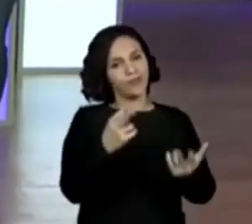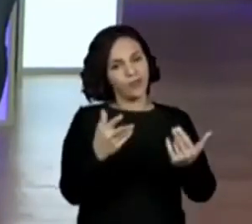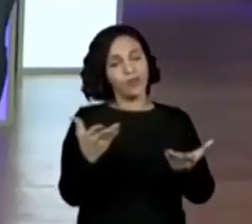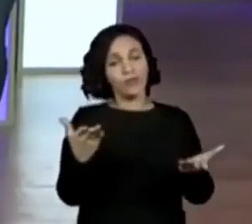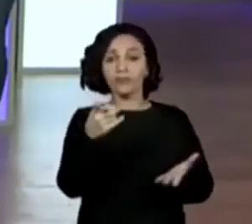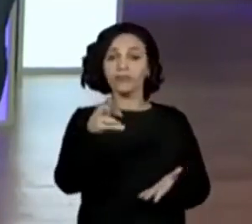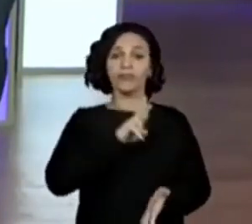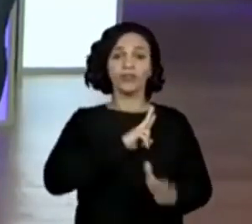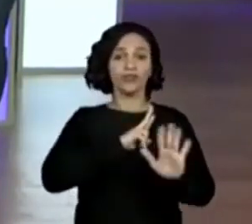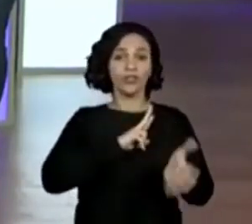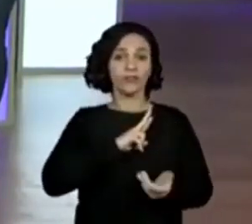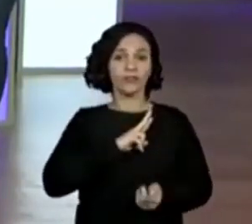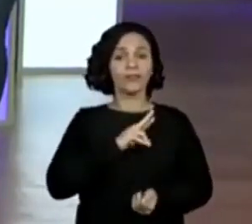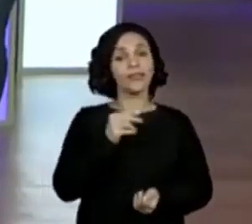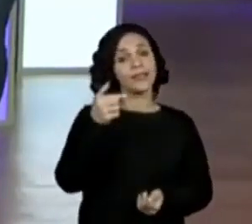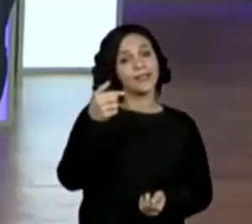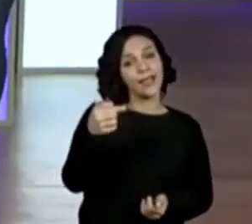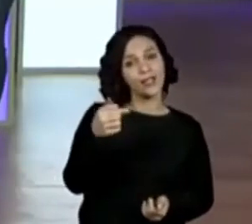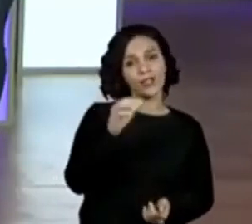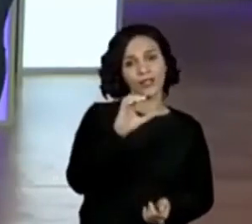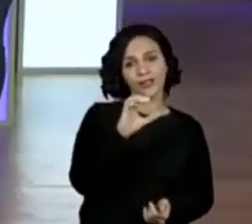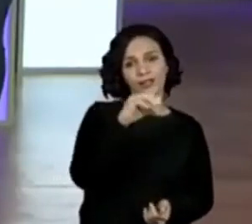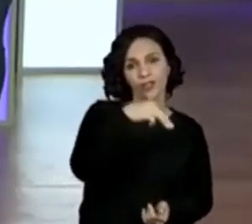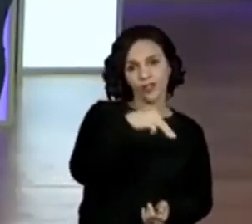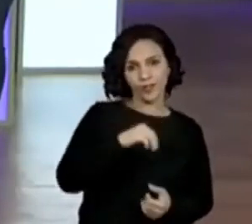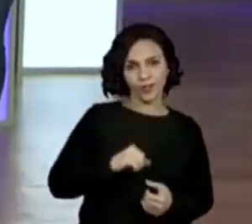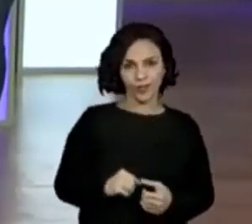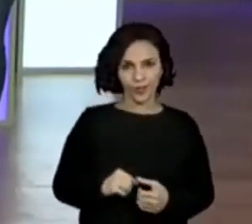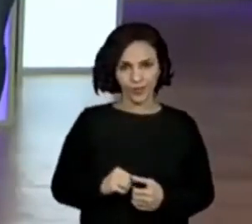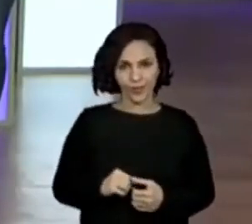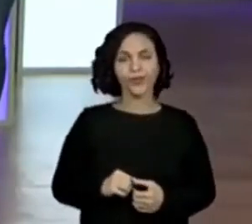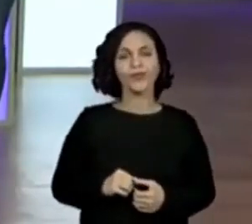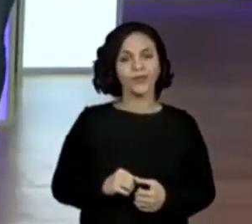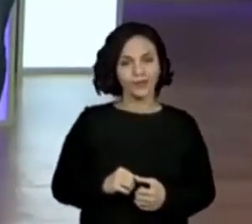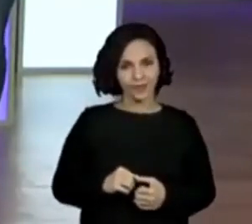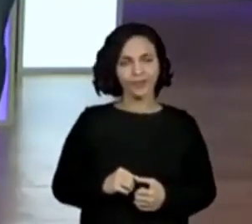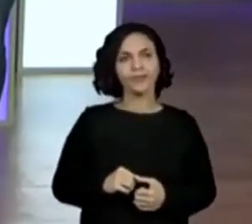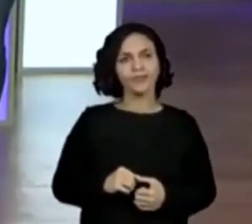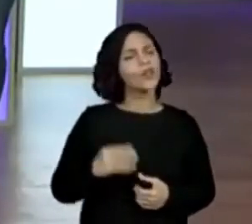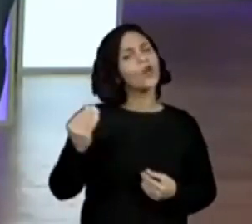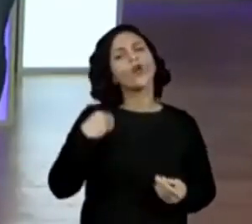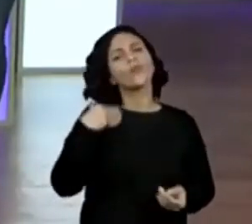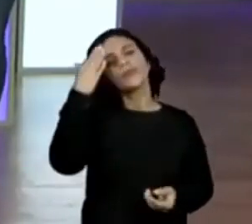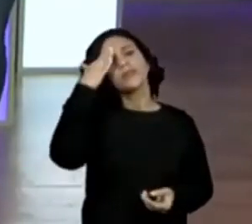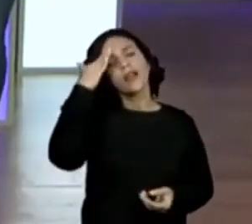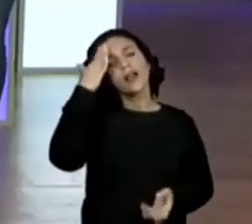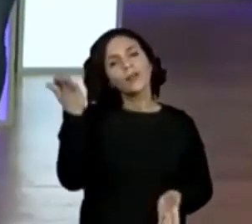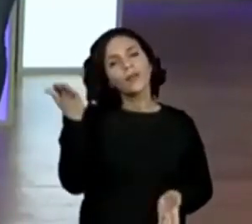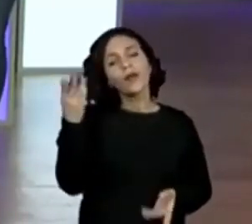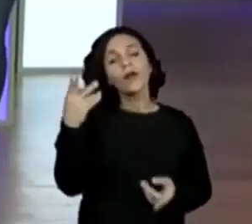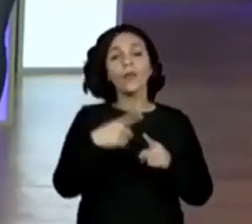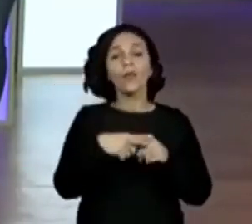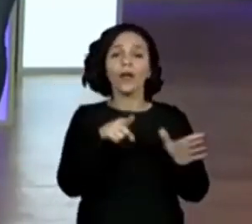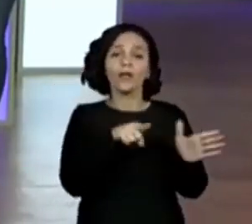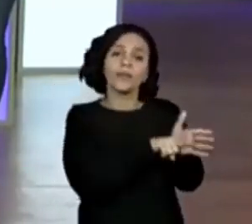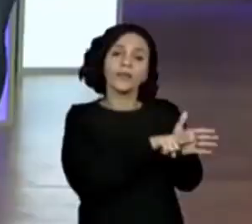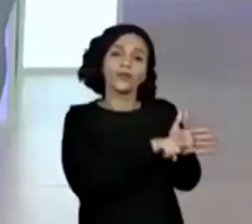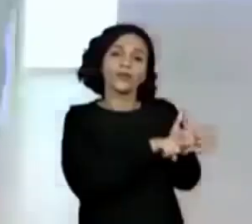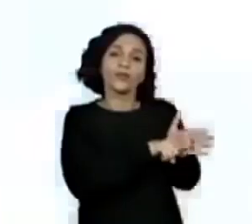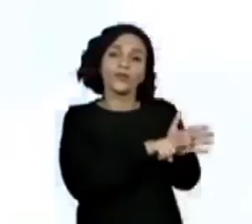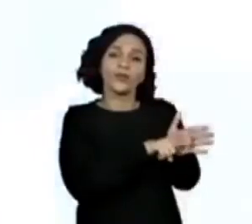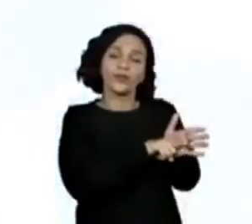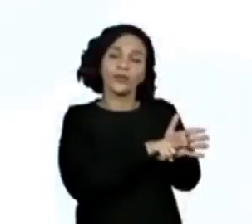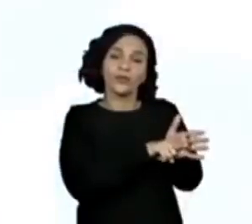já me falaram que é sete centímetros. E a gente chegou a essa conclusão subtraindo lá